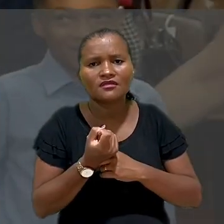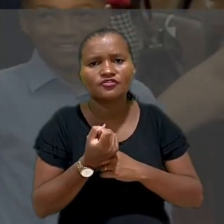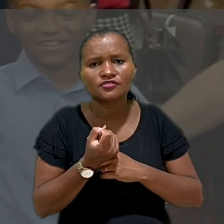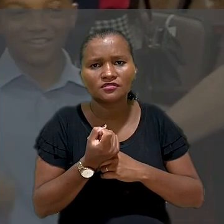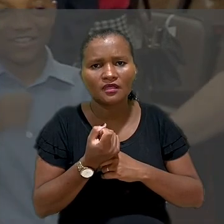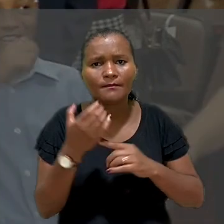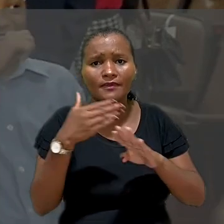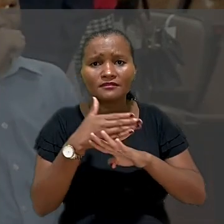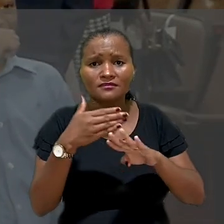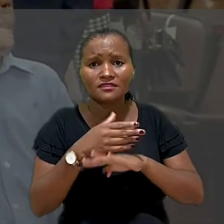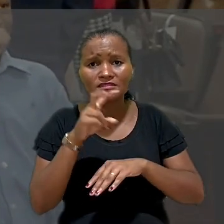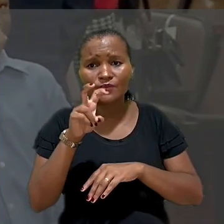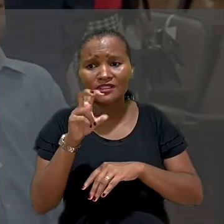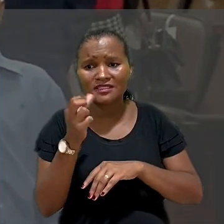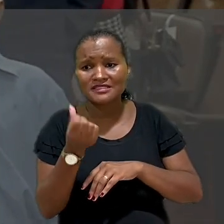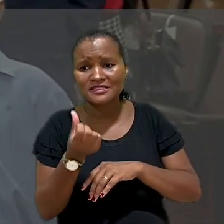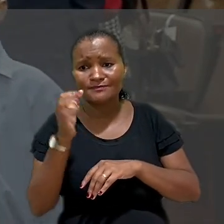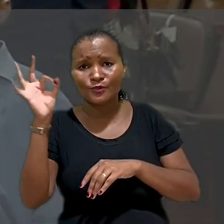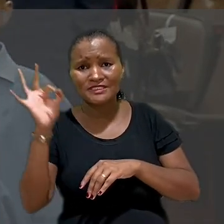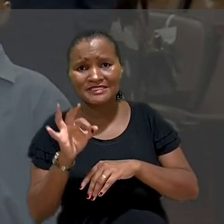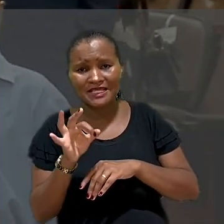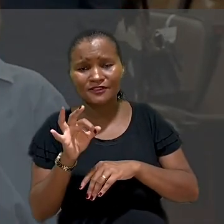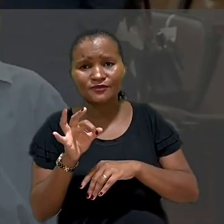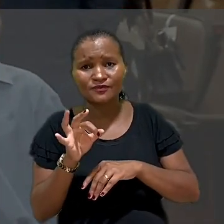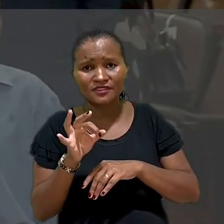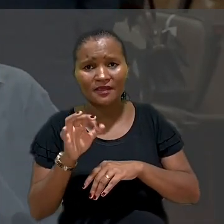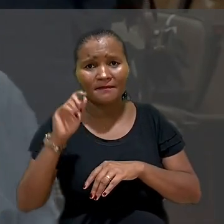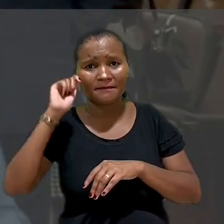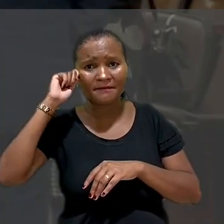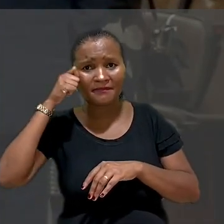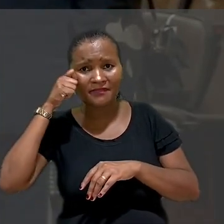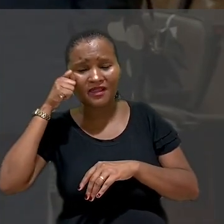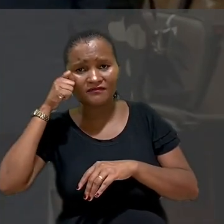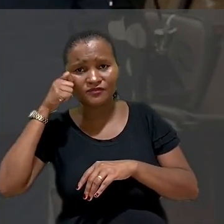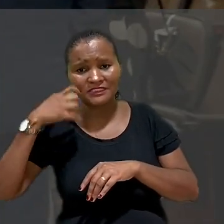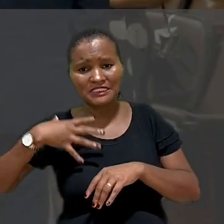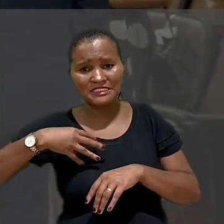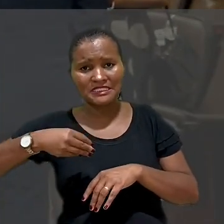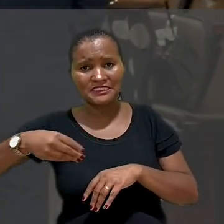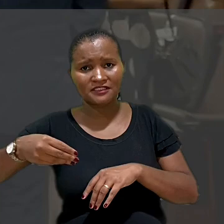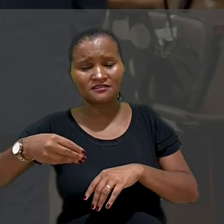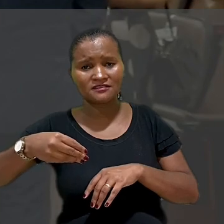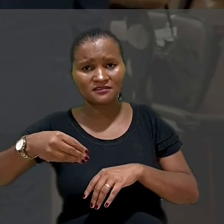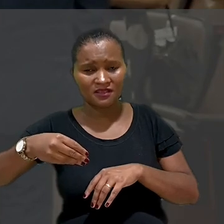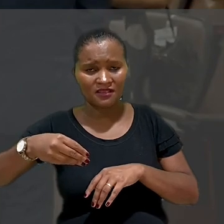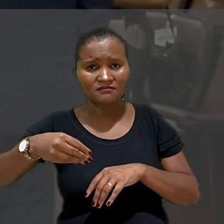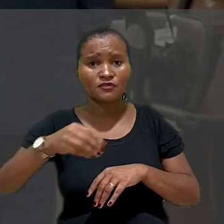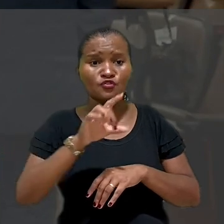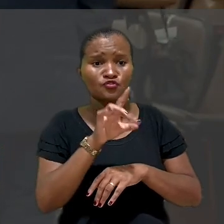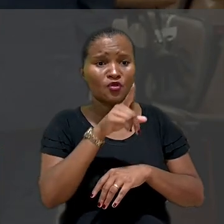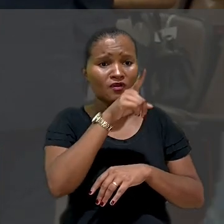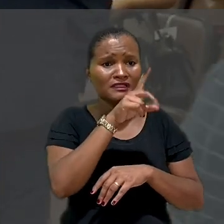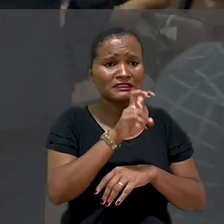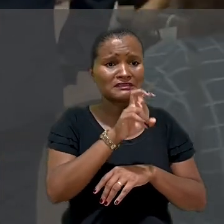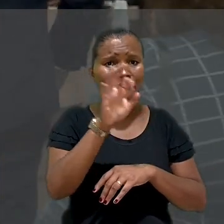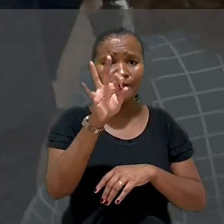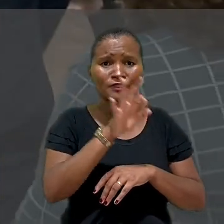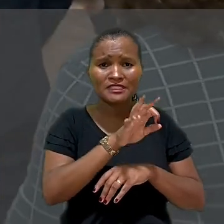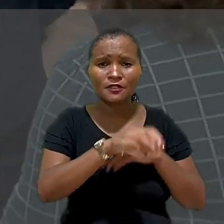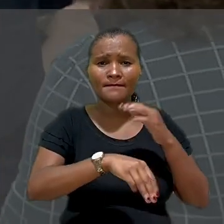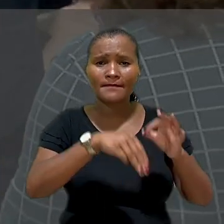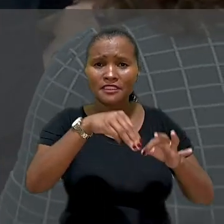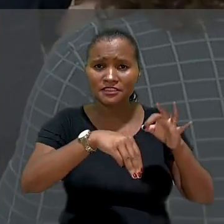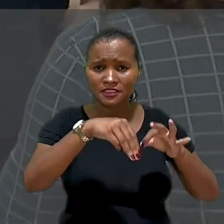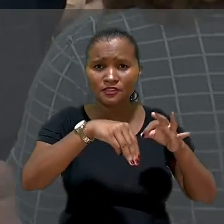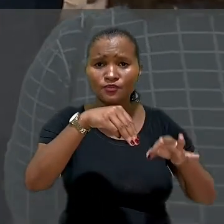participação de 56% de afrodescendentes e apenas 15% da